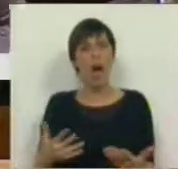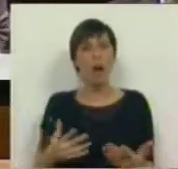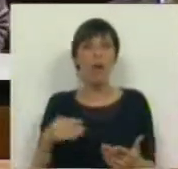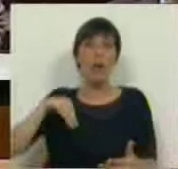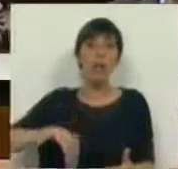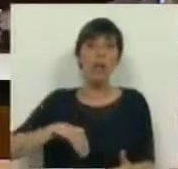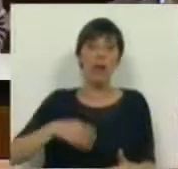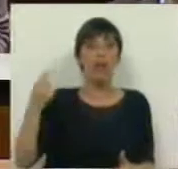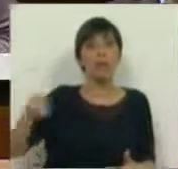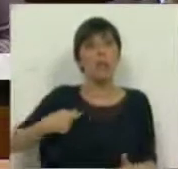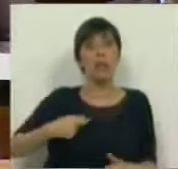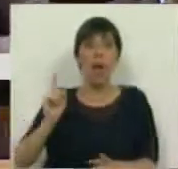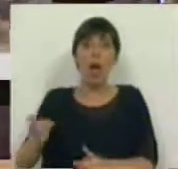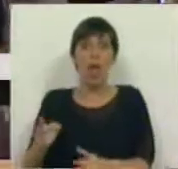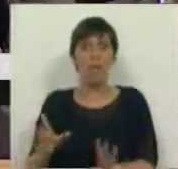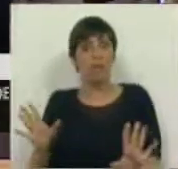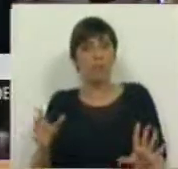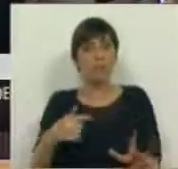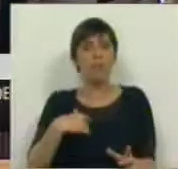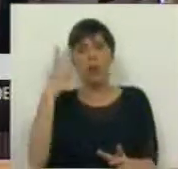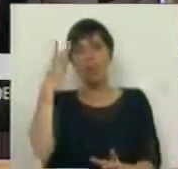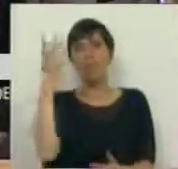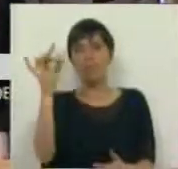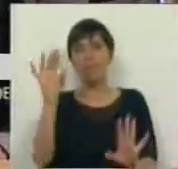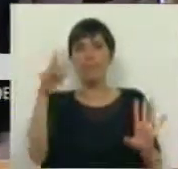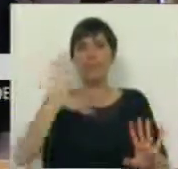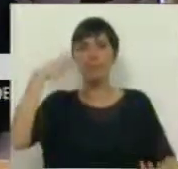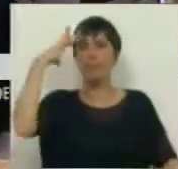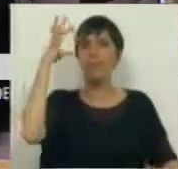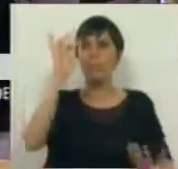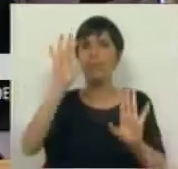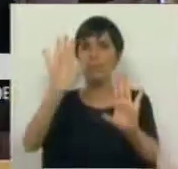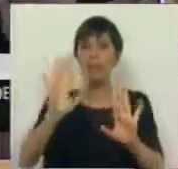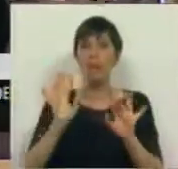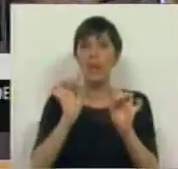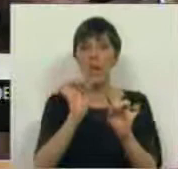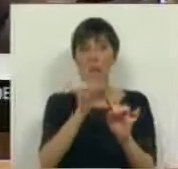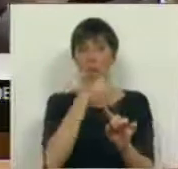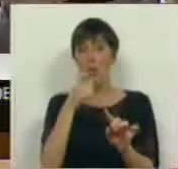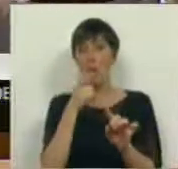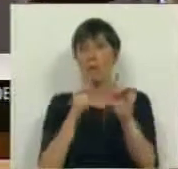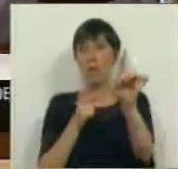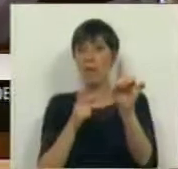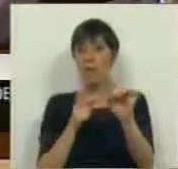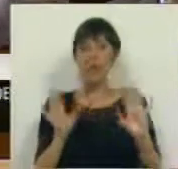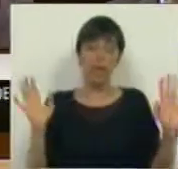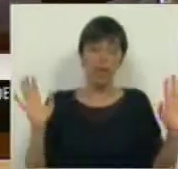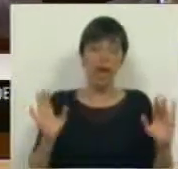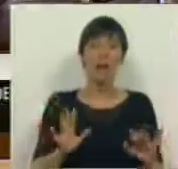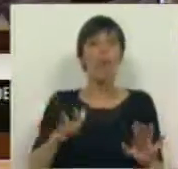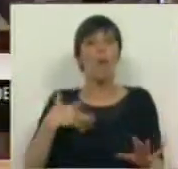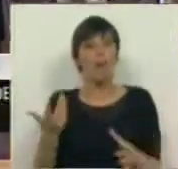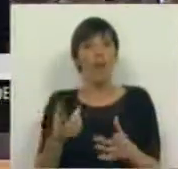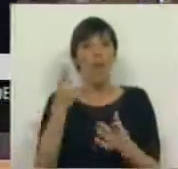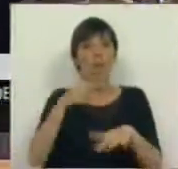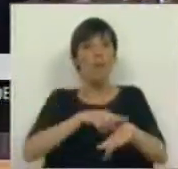que ir aos salários e pensões. Mas nós registamos esse seu compromisso. Aliás, cada